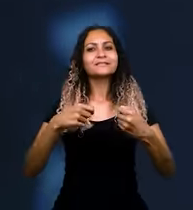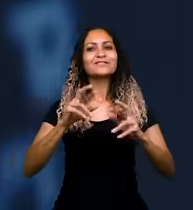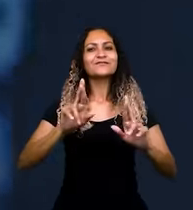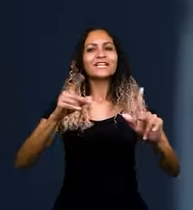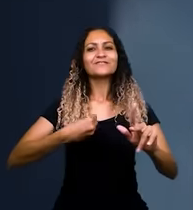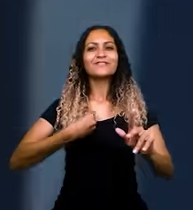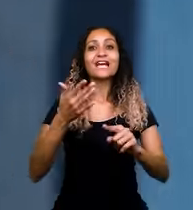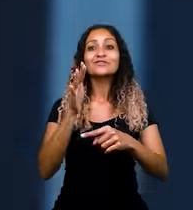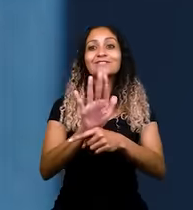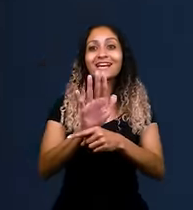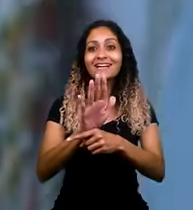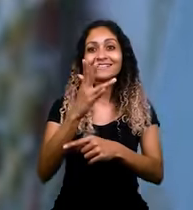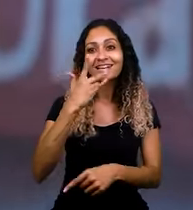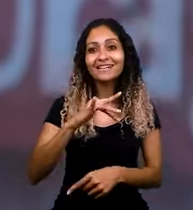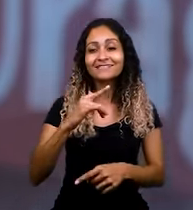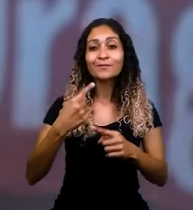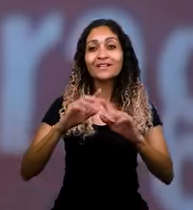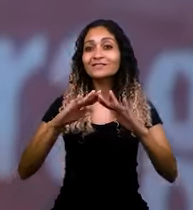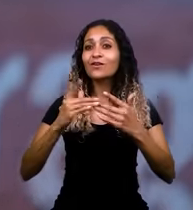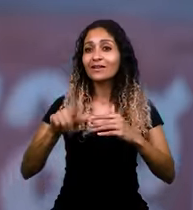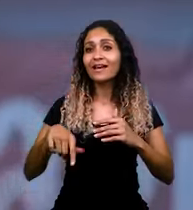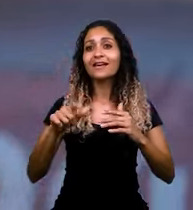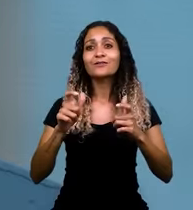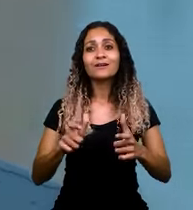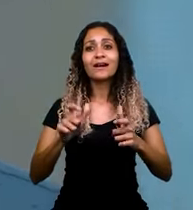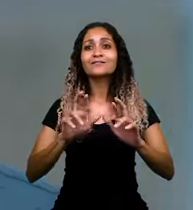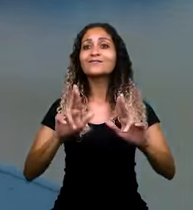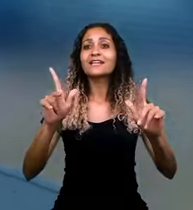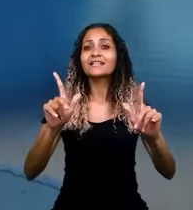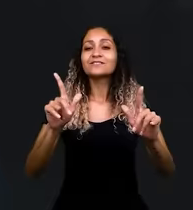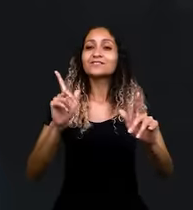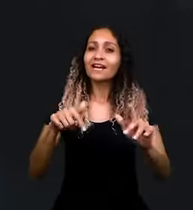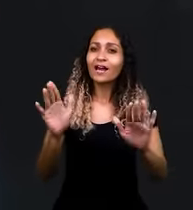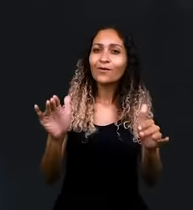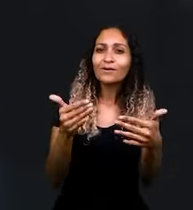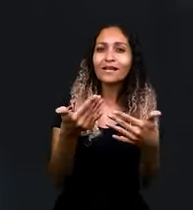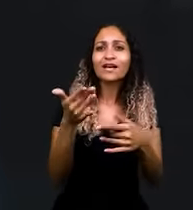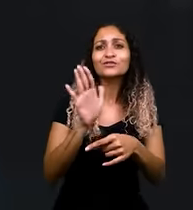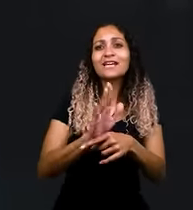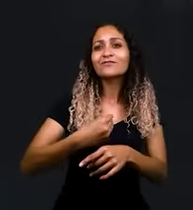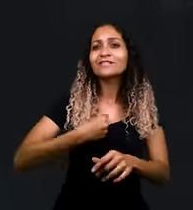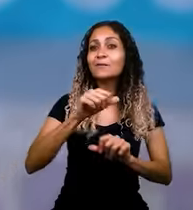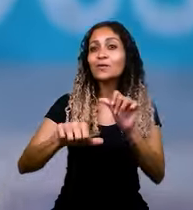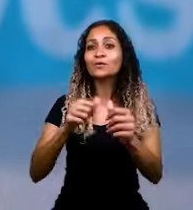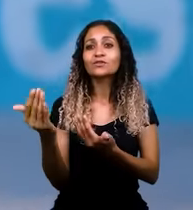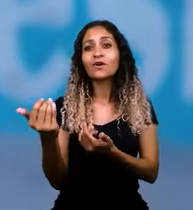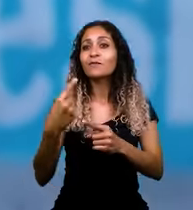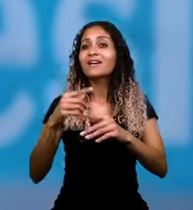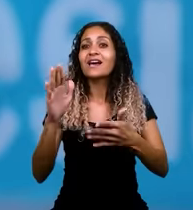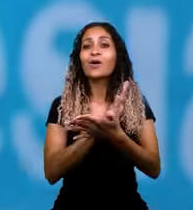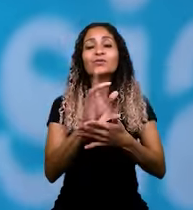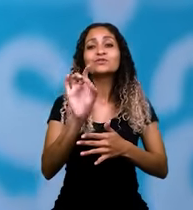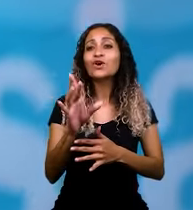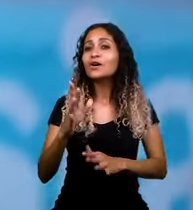percebi que a escola é um lugar importante. Então acolher é isso, é transformar muitas vezes a vida desse jovem,